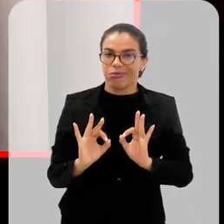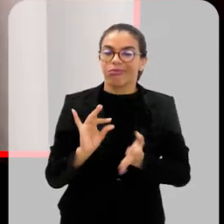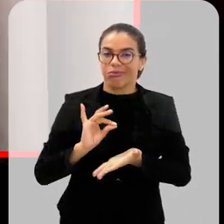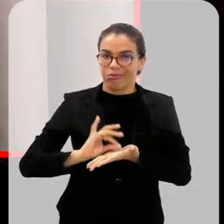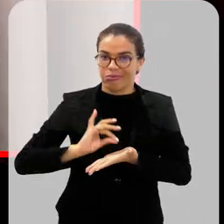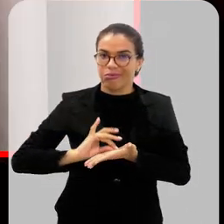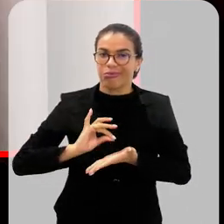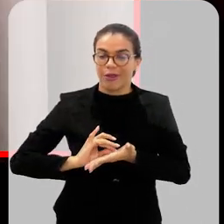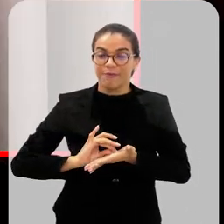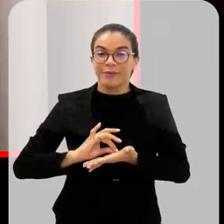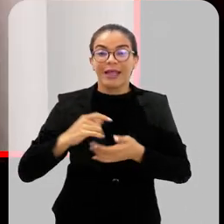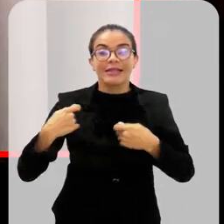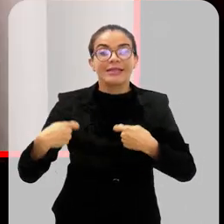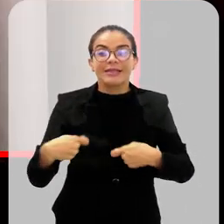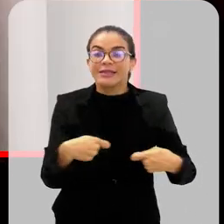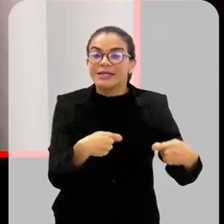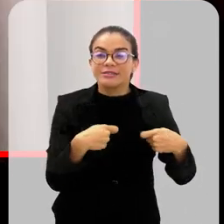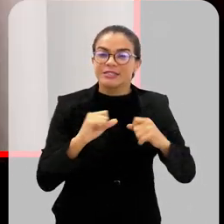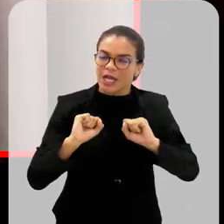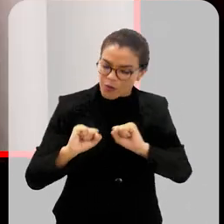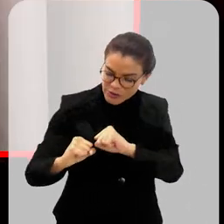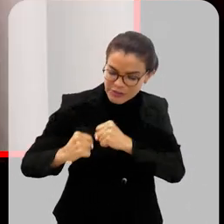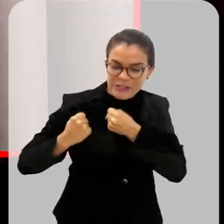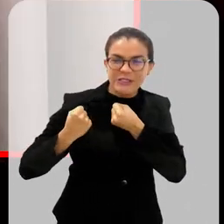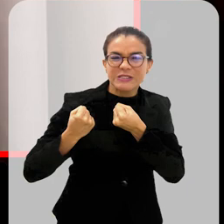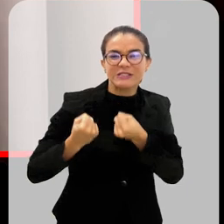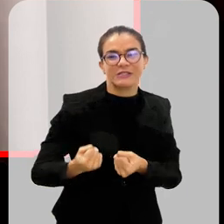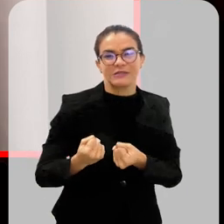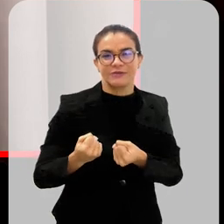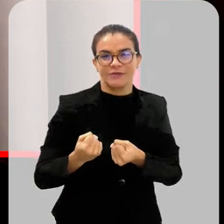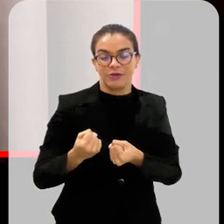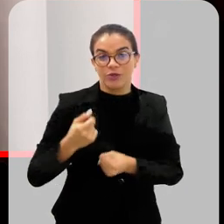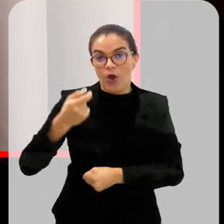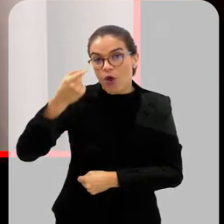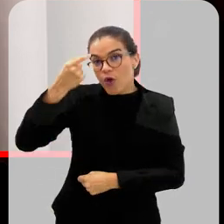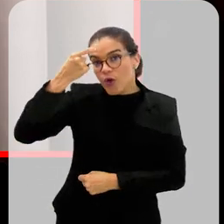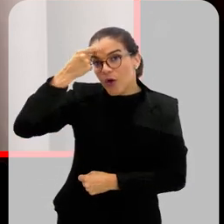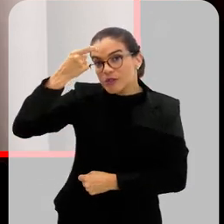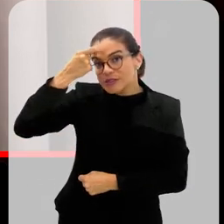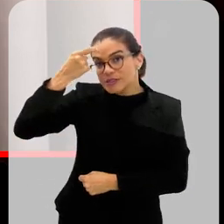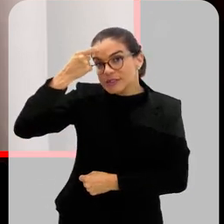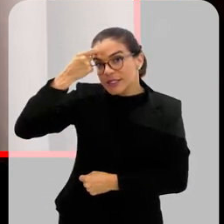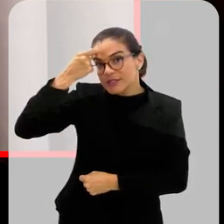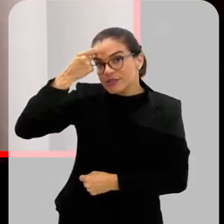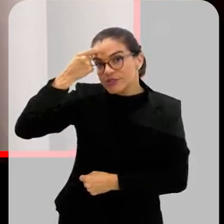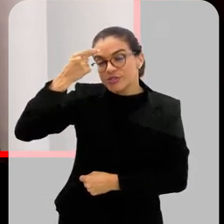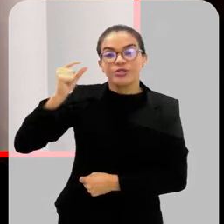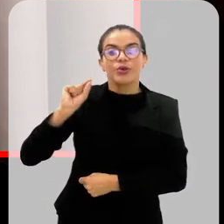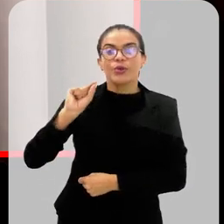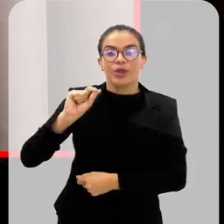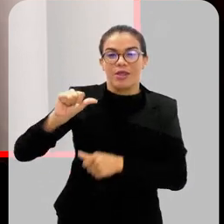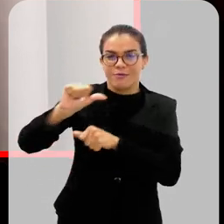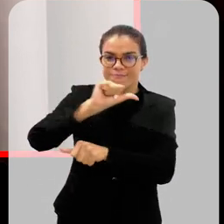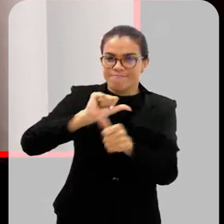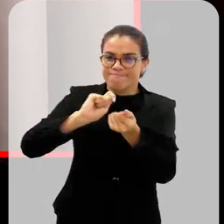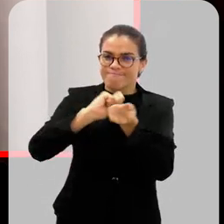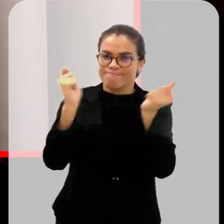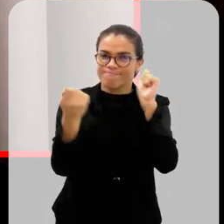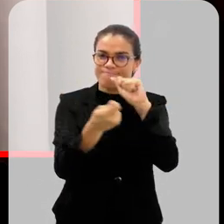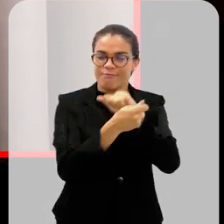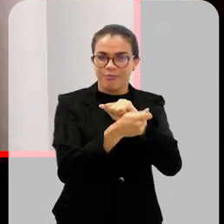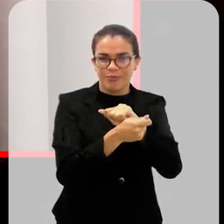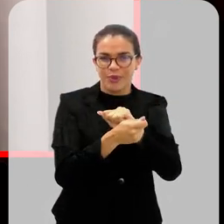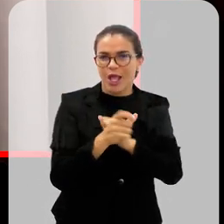De fato, é necessário um esforço, acima de tudo, consciente, de fazer essa mudança.